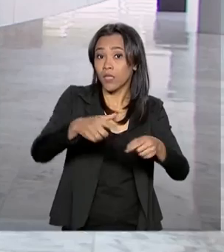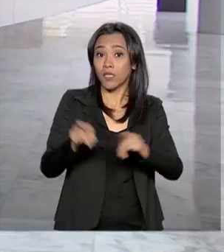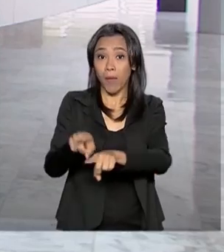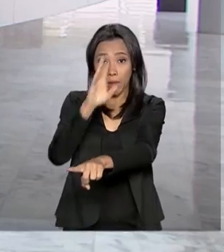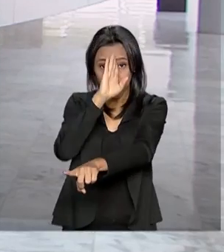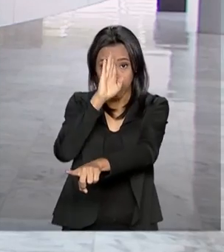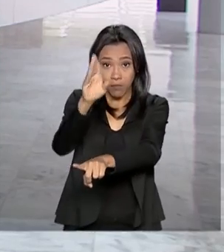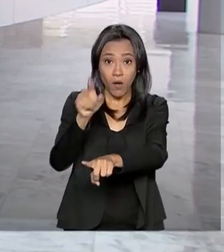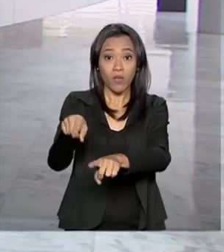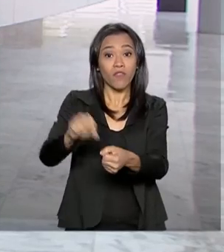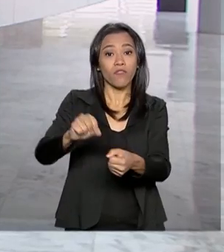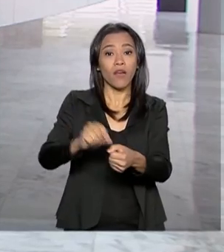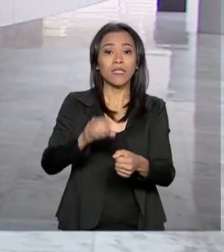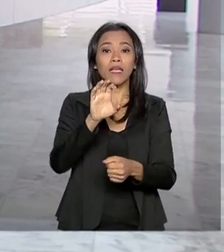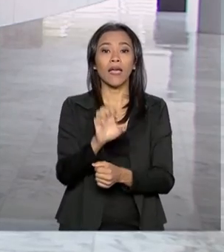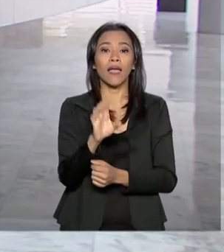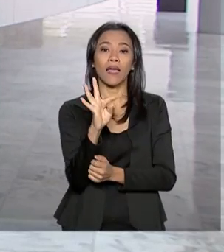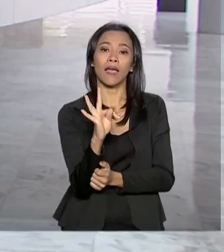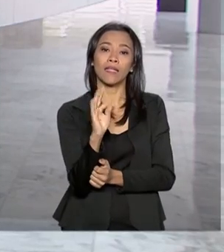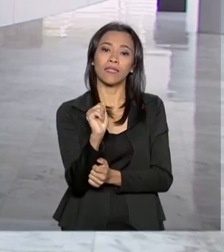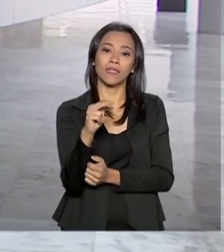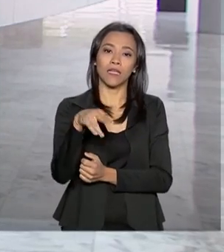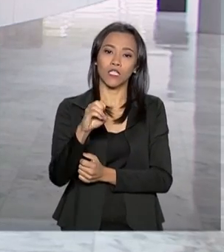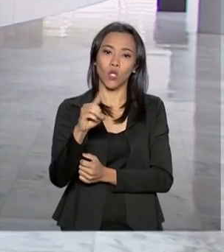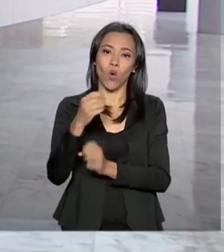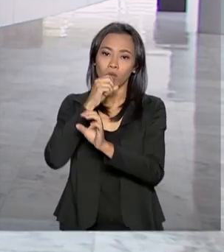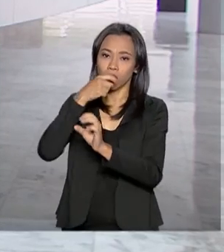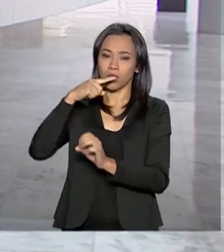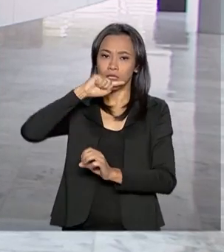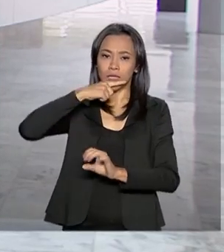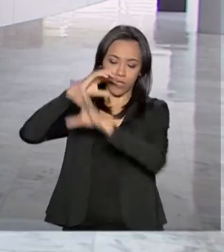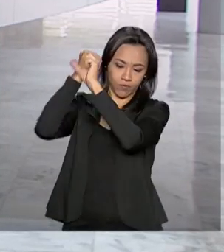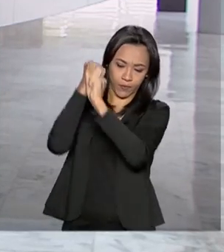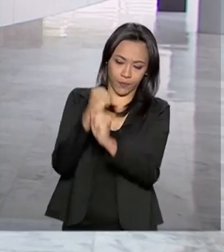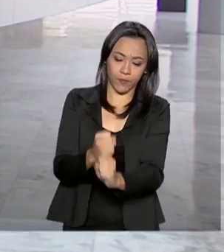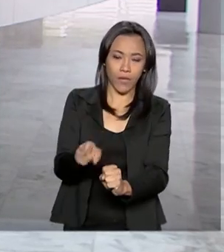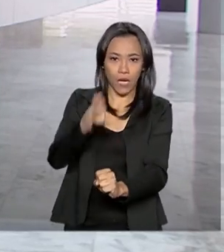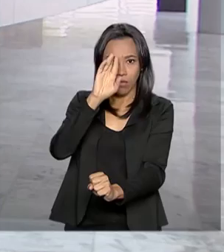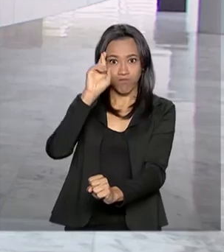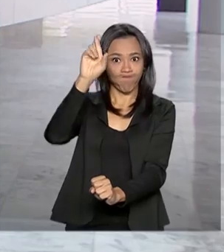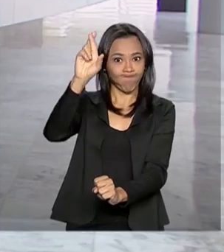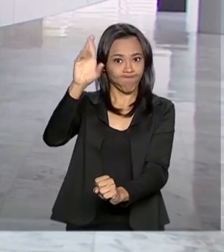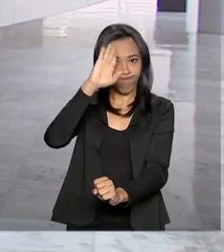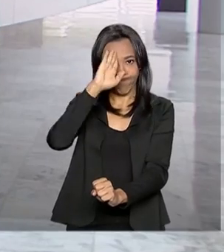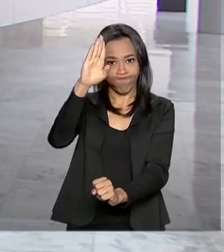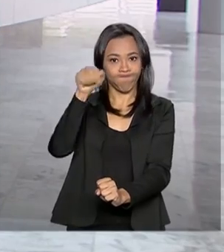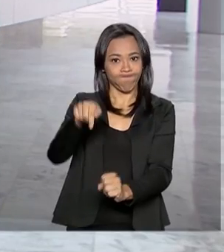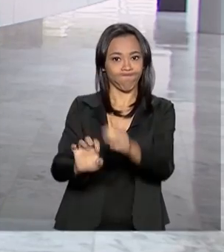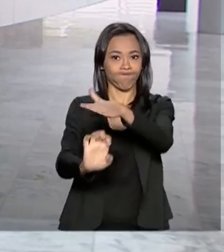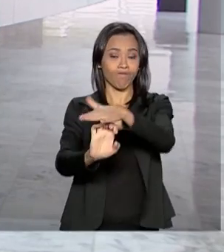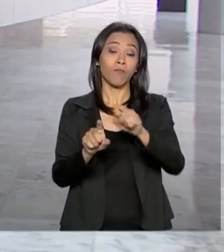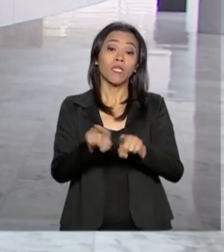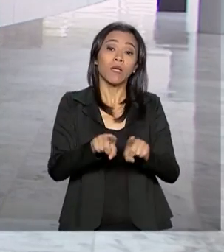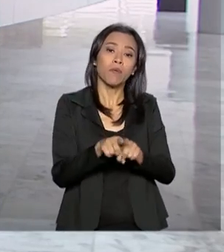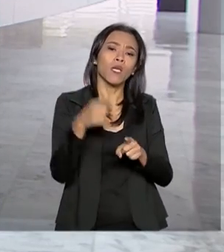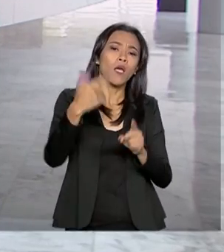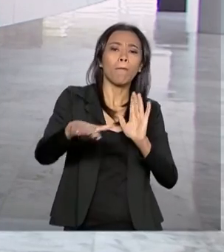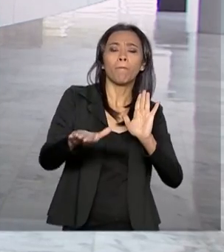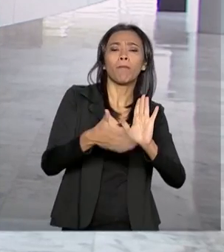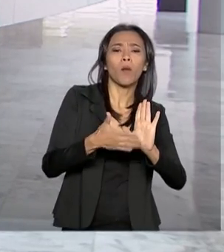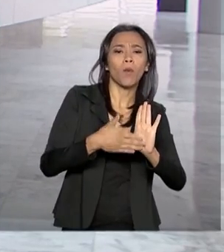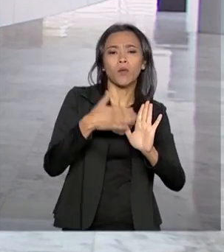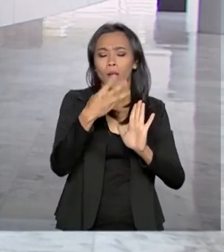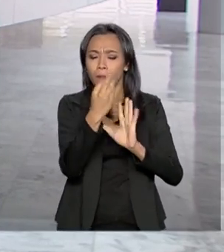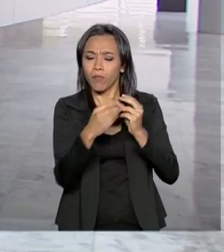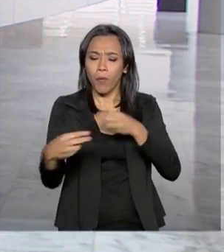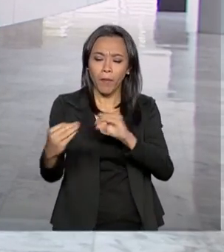etanol de cana do Brasil. Na pauta, entre outros assuntos, claro, estão preços e distribuição de combustíveis no